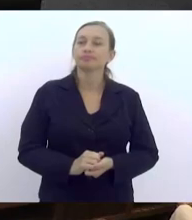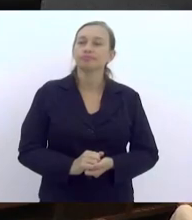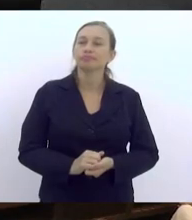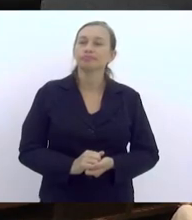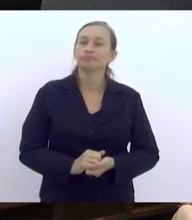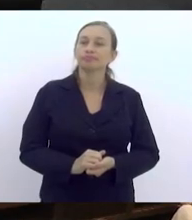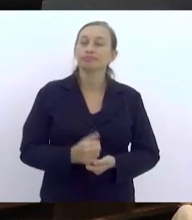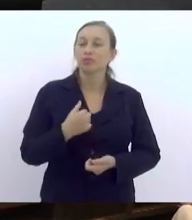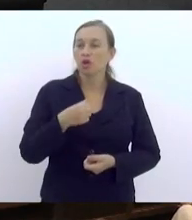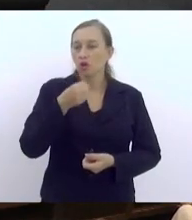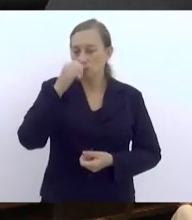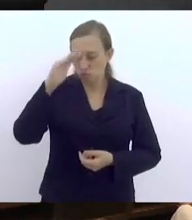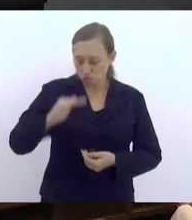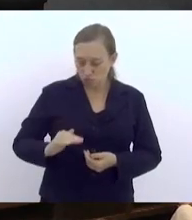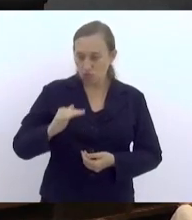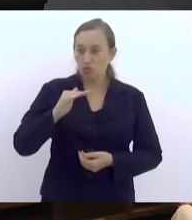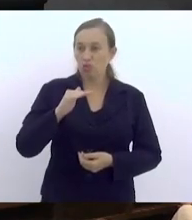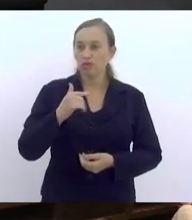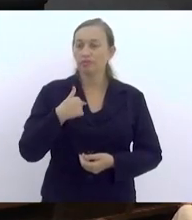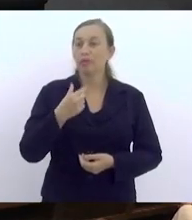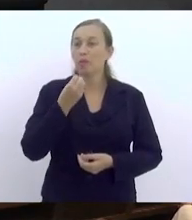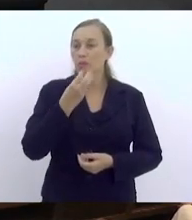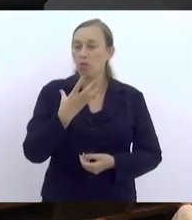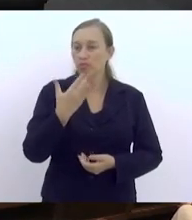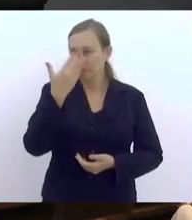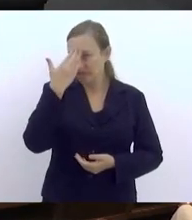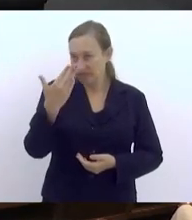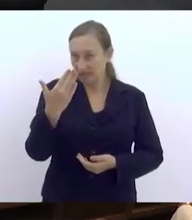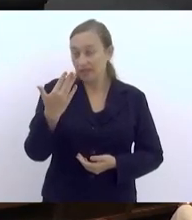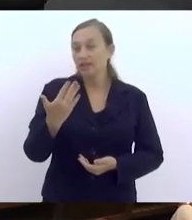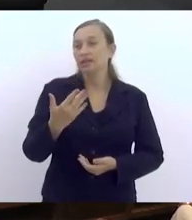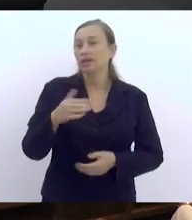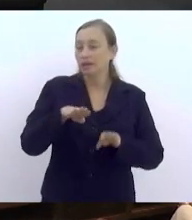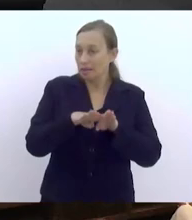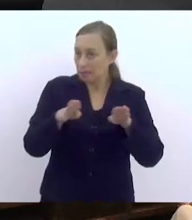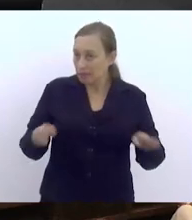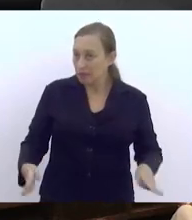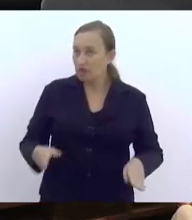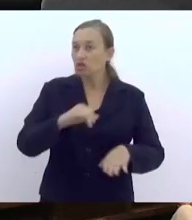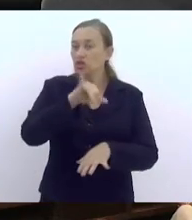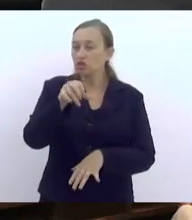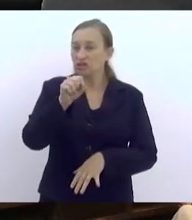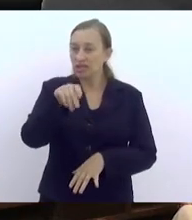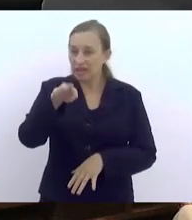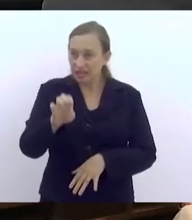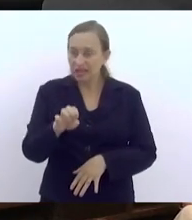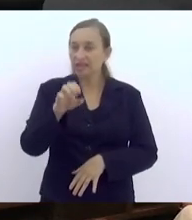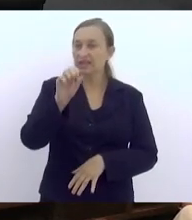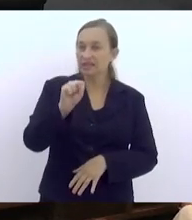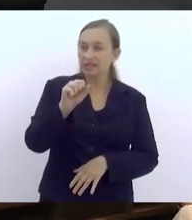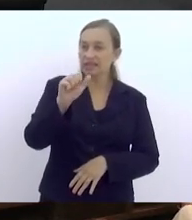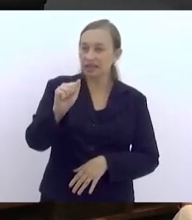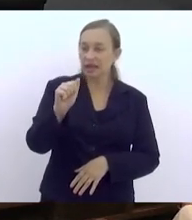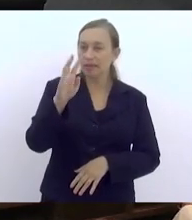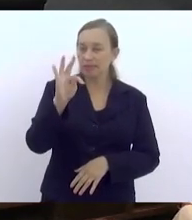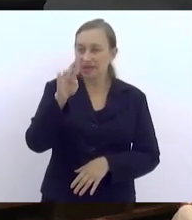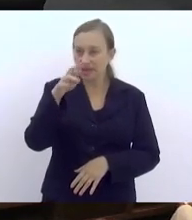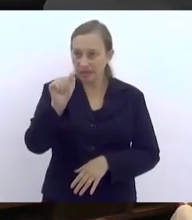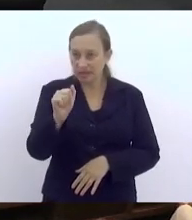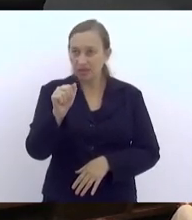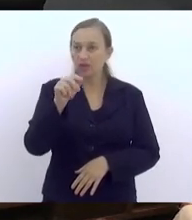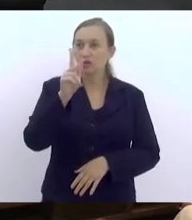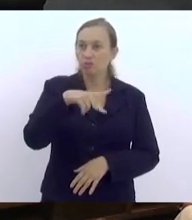Aqui eu sou batim. Bom, obrigada, mesa, Jocelene, Sabrina, Soli, professor